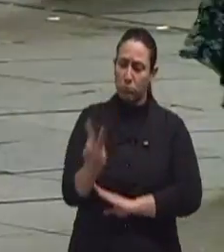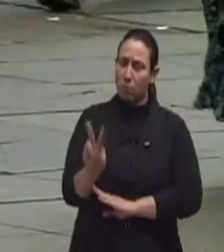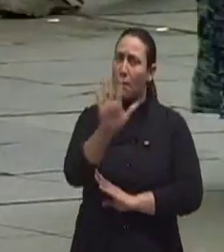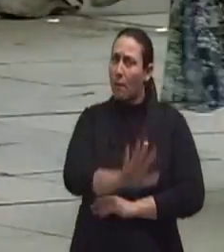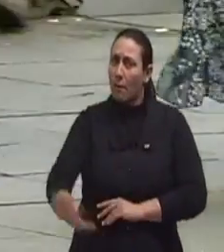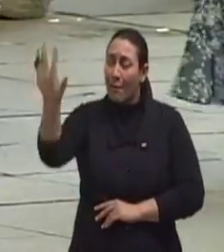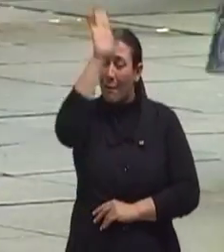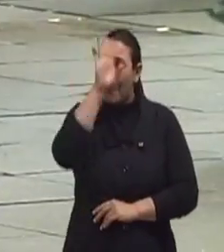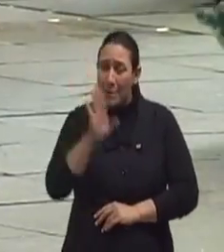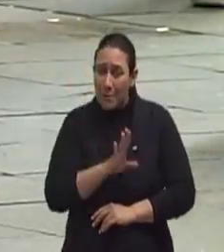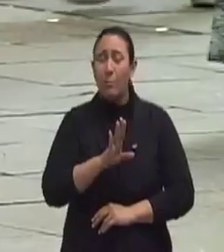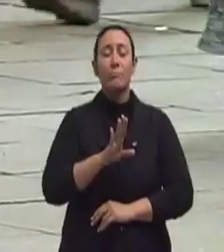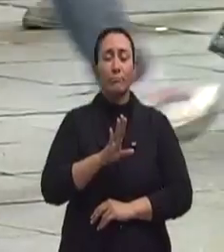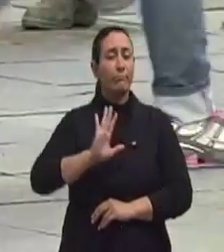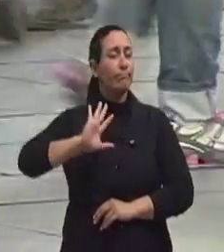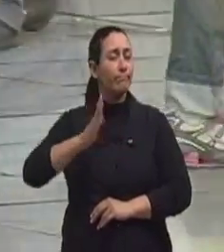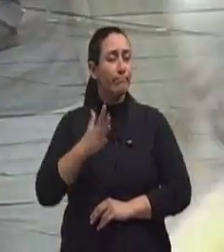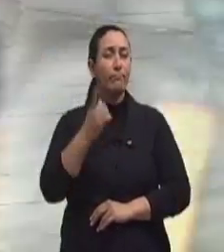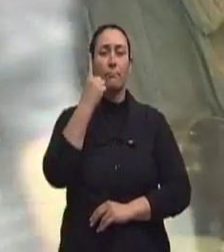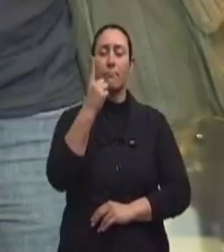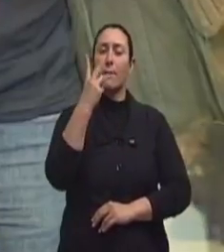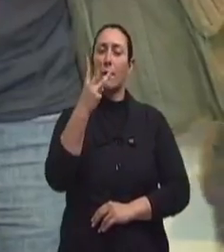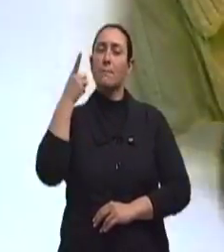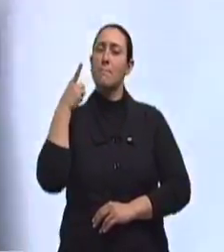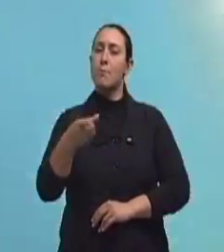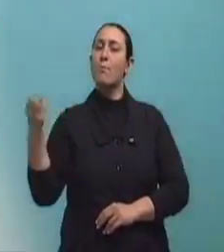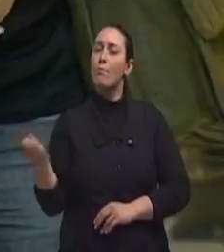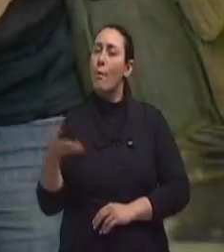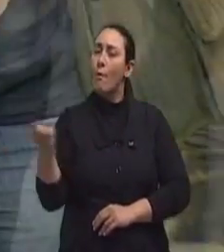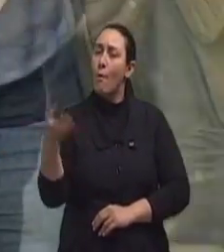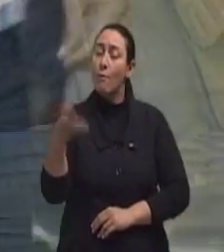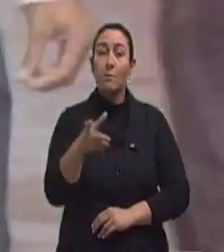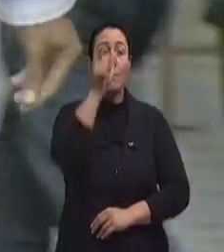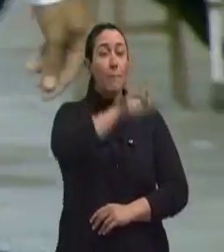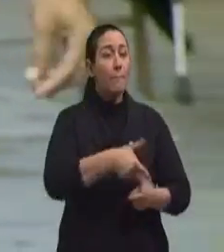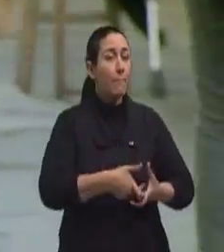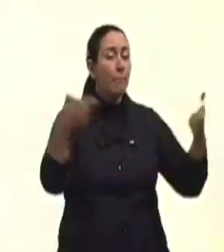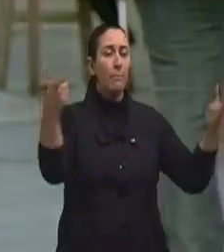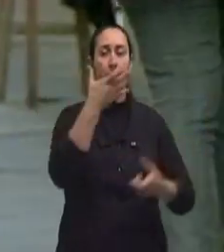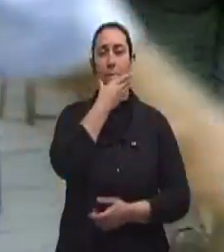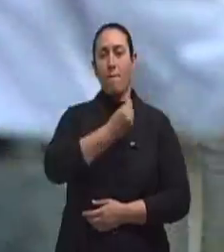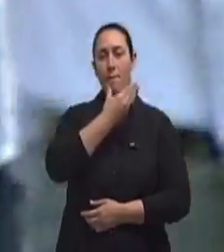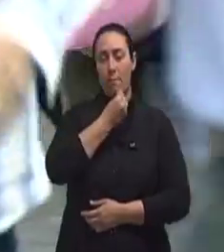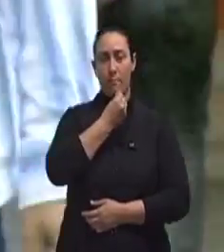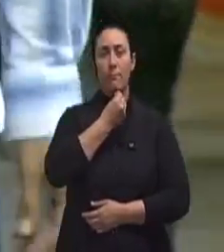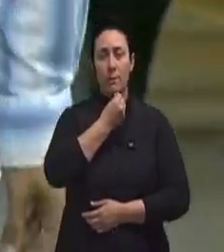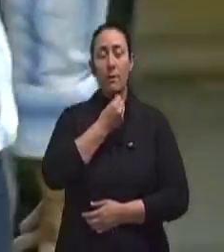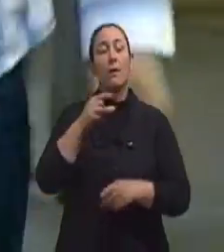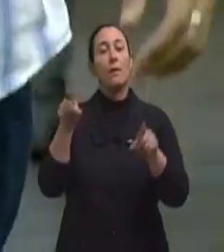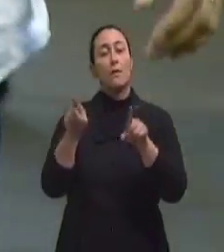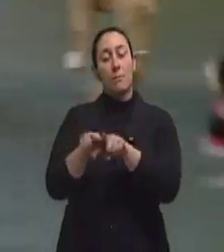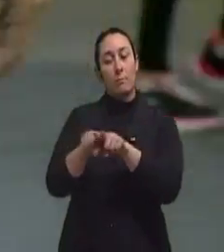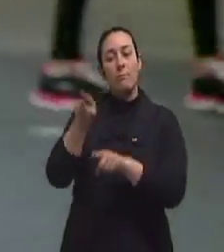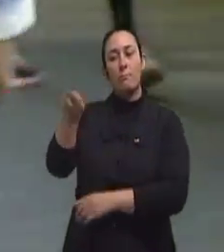ser diagnosticados cerca de 13 mil novos casos no sexo masculino e cerca de 3 mil do